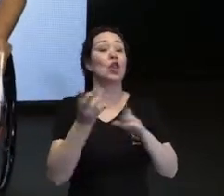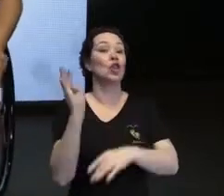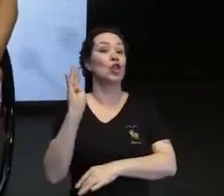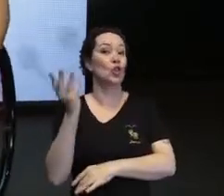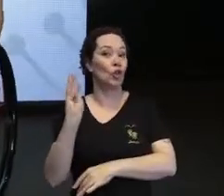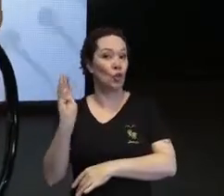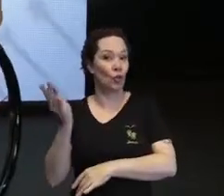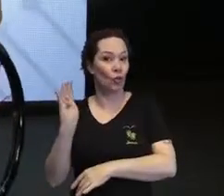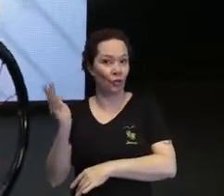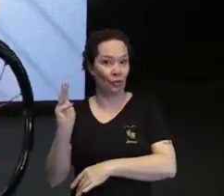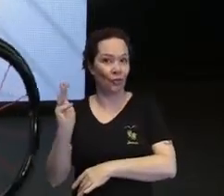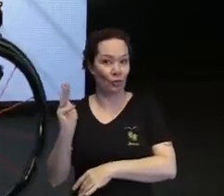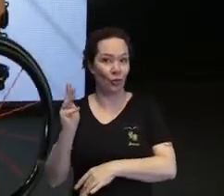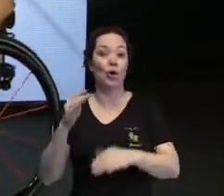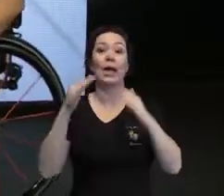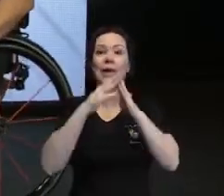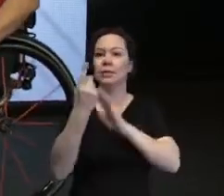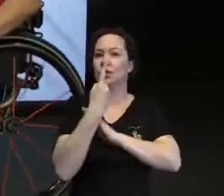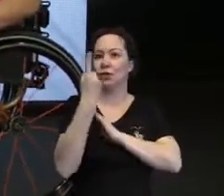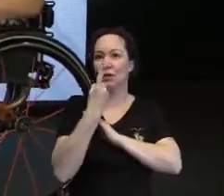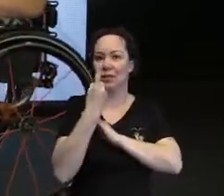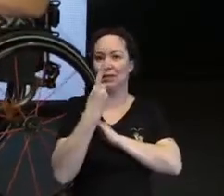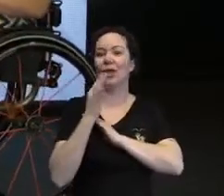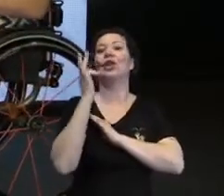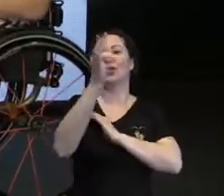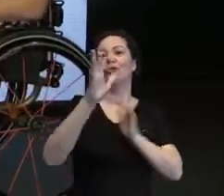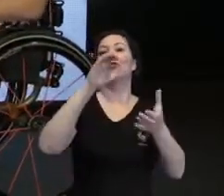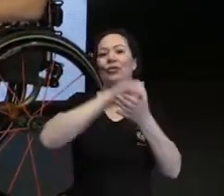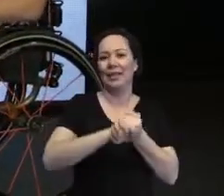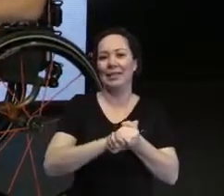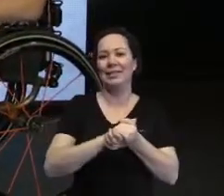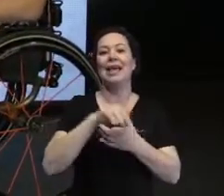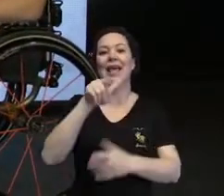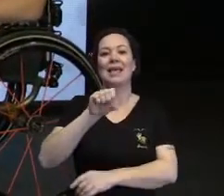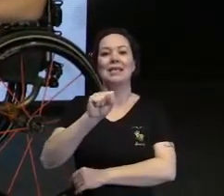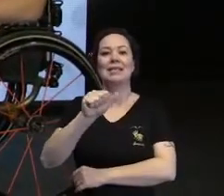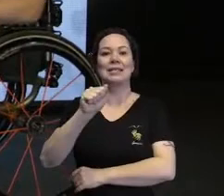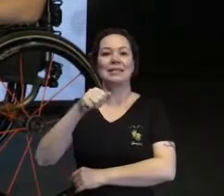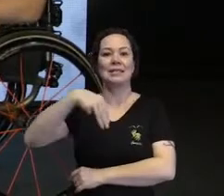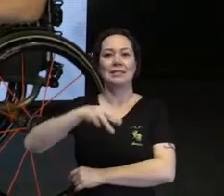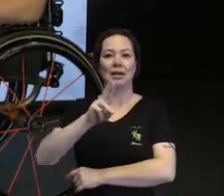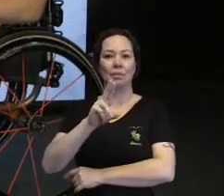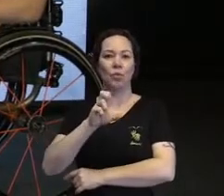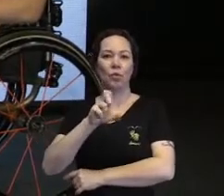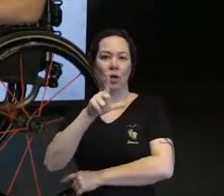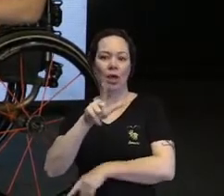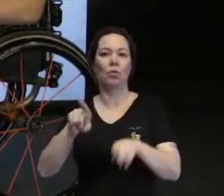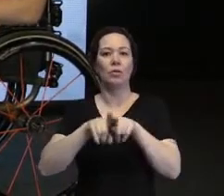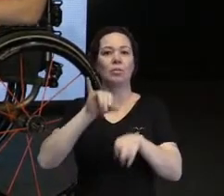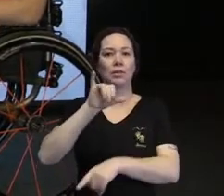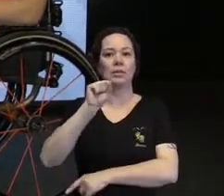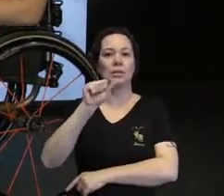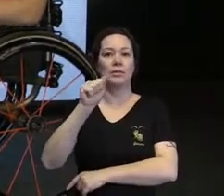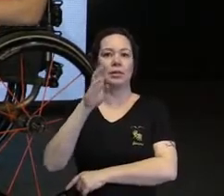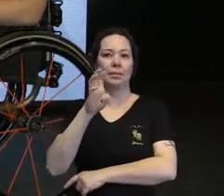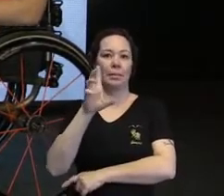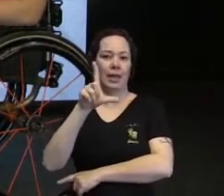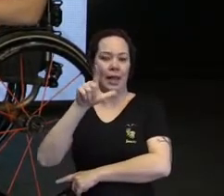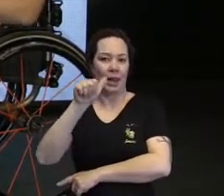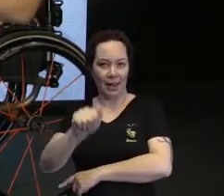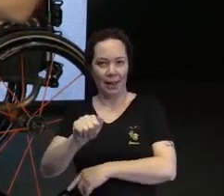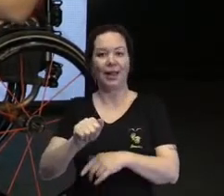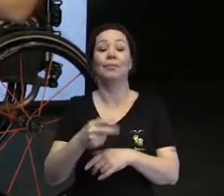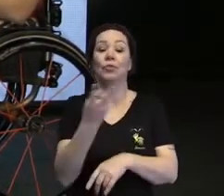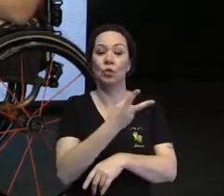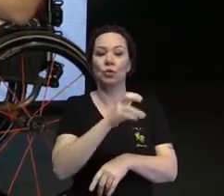e vão casar. Olha que maravilha. Que lindo. Samuel e a Isabela já estão conectados aí. E também a Lívia, uma